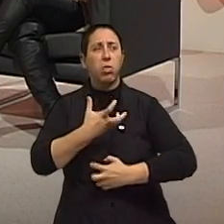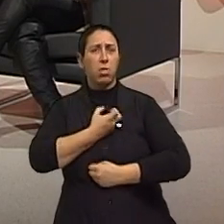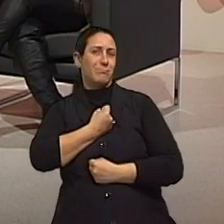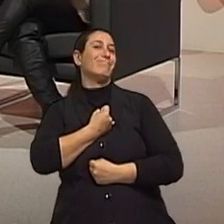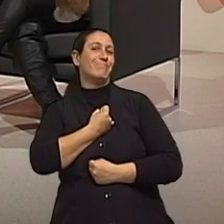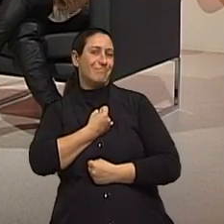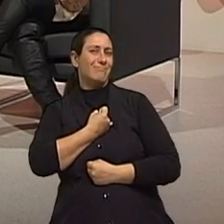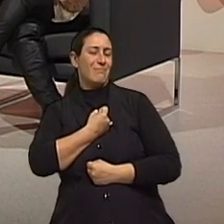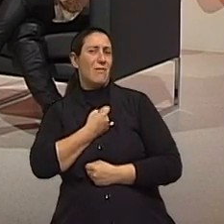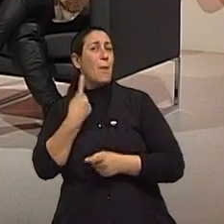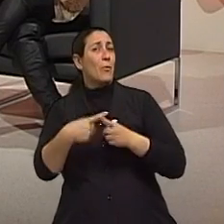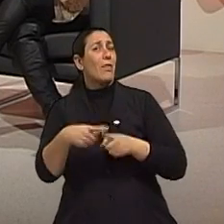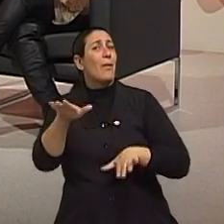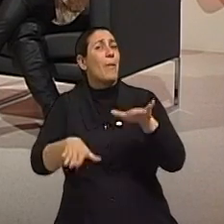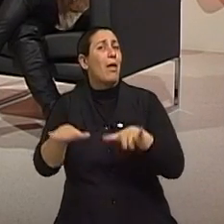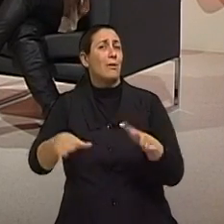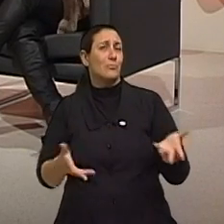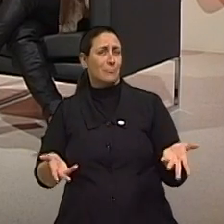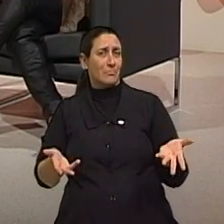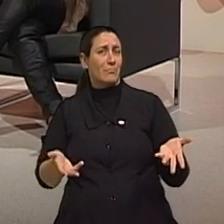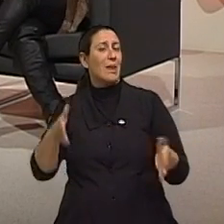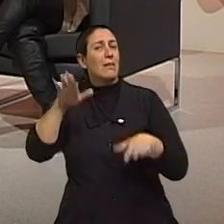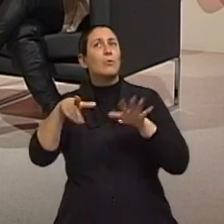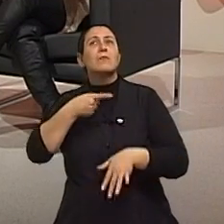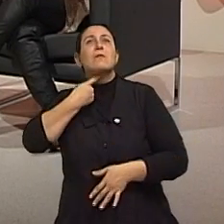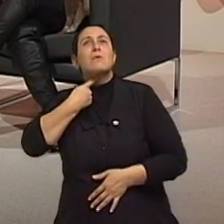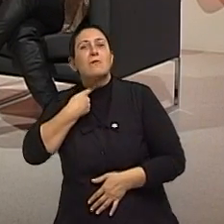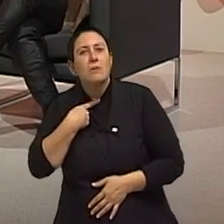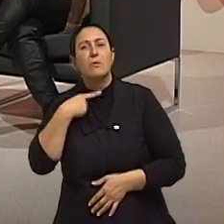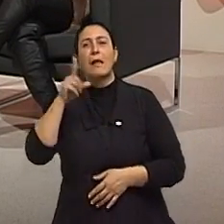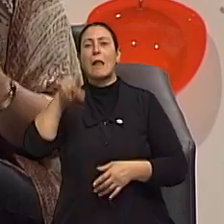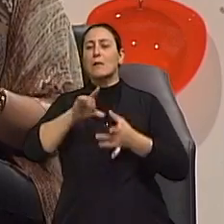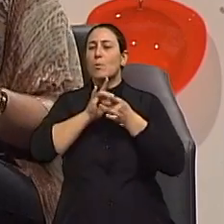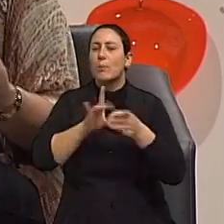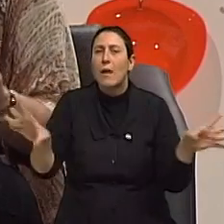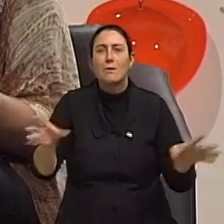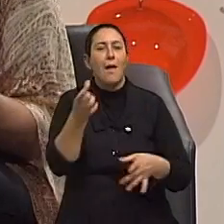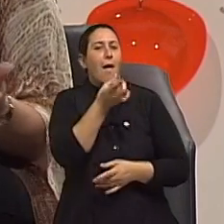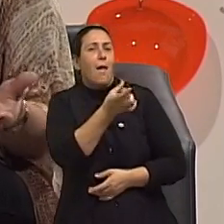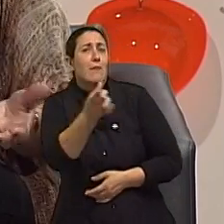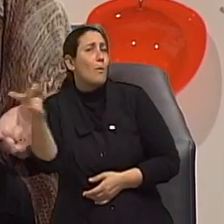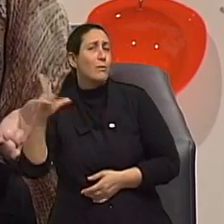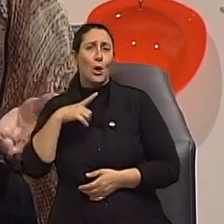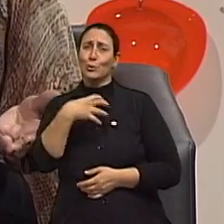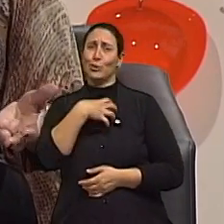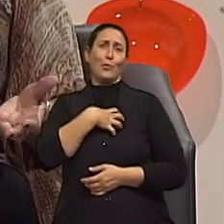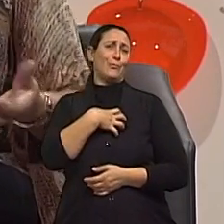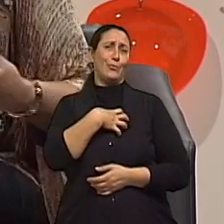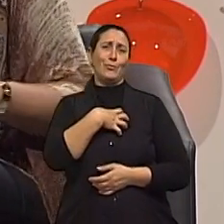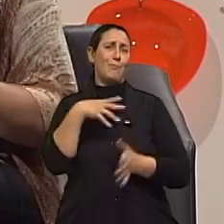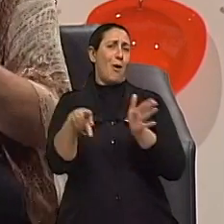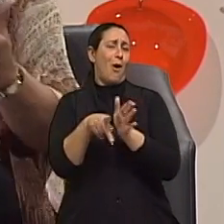porque depende disso que o senhor estava falando, né, do desejo, da disponibilidade, de cada um tem o seu jeito de chegar,